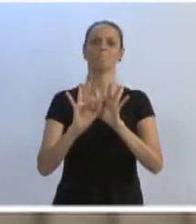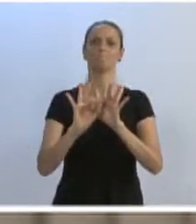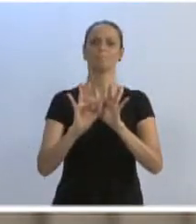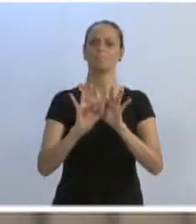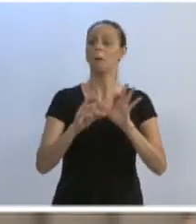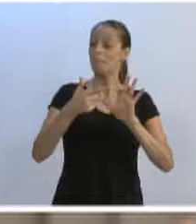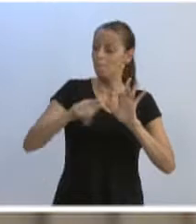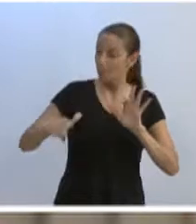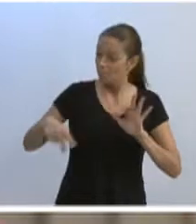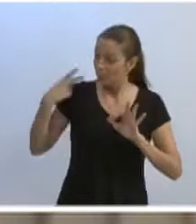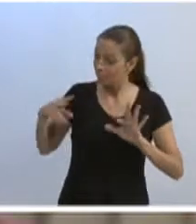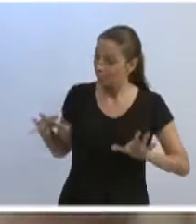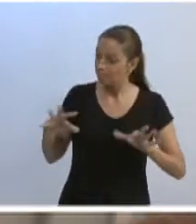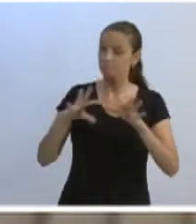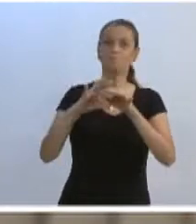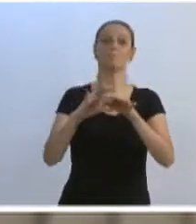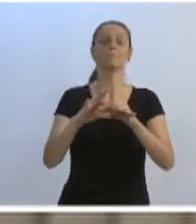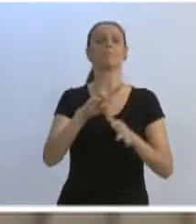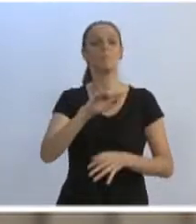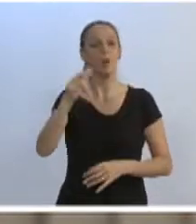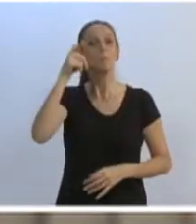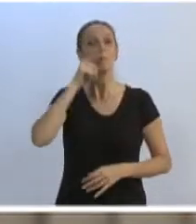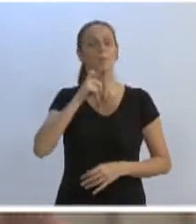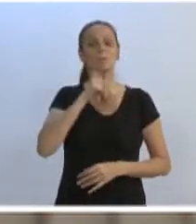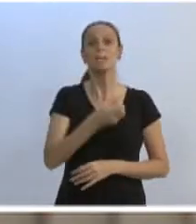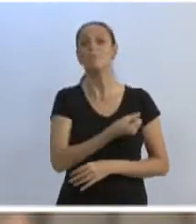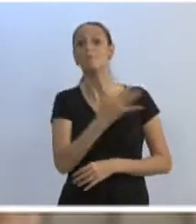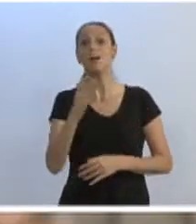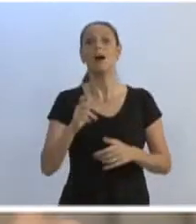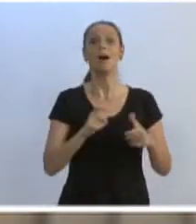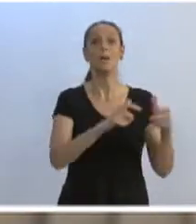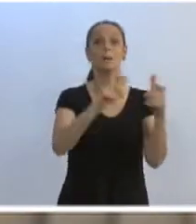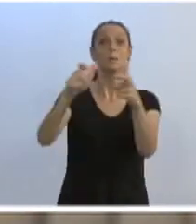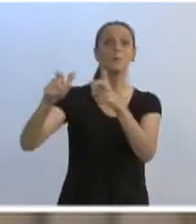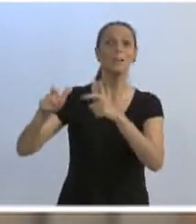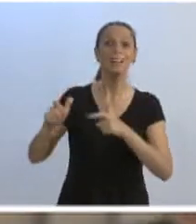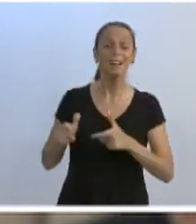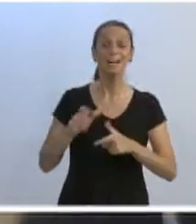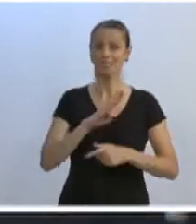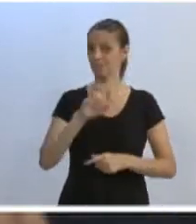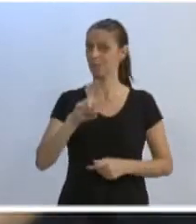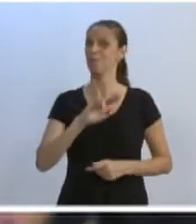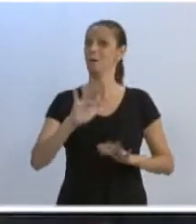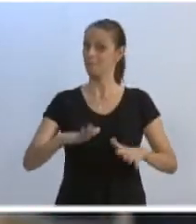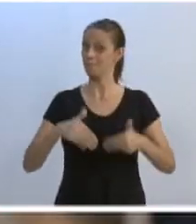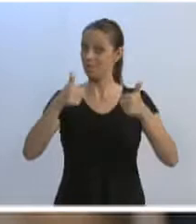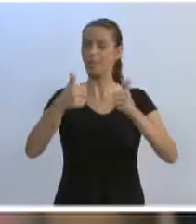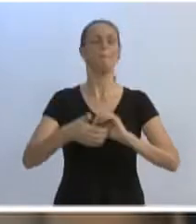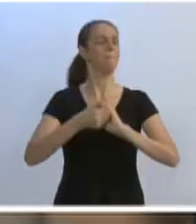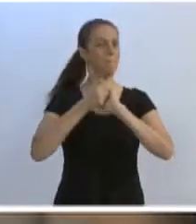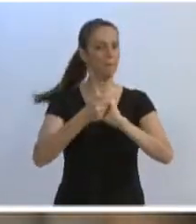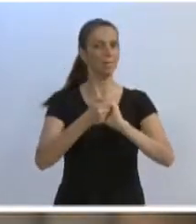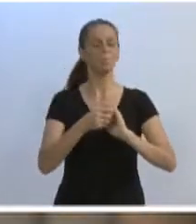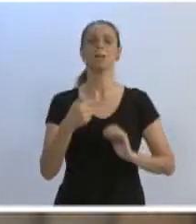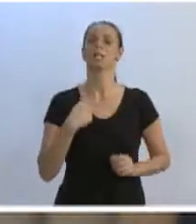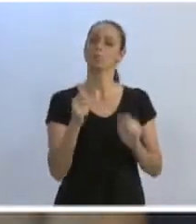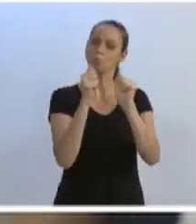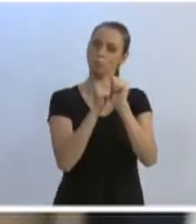vereadores, nós vamos, com certeza, em várias áreas aqui na nossa cidade. Nós vamos melhorar e muito. Parabéns. Conte comigo.